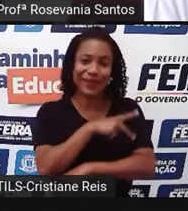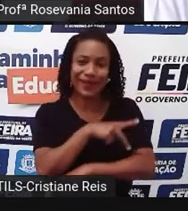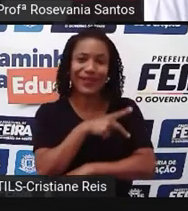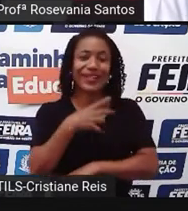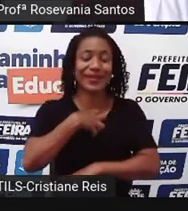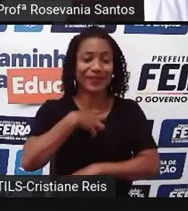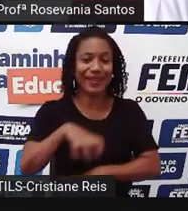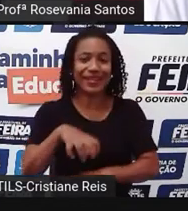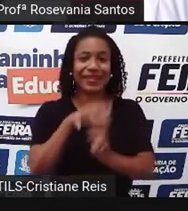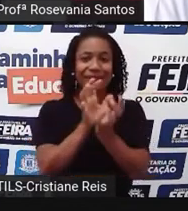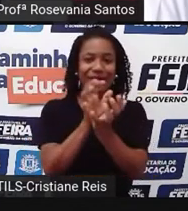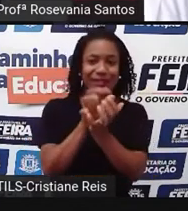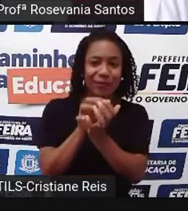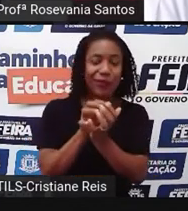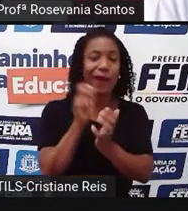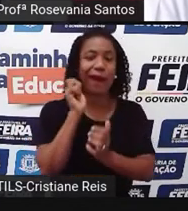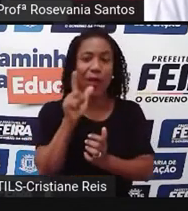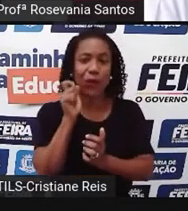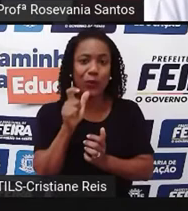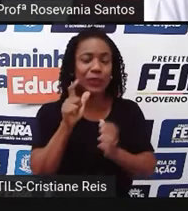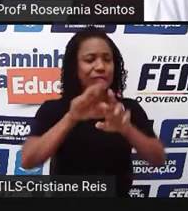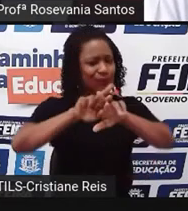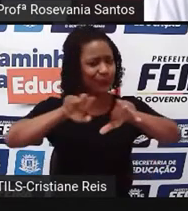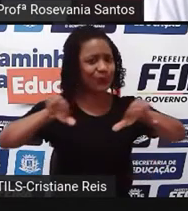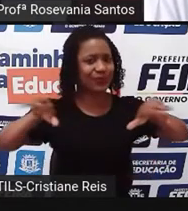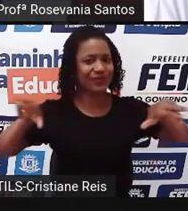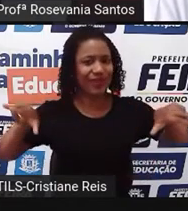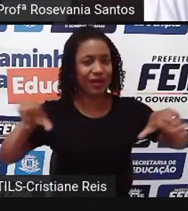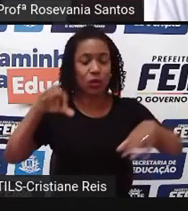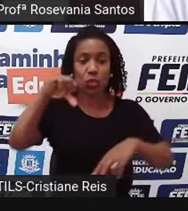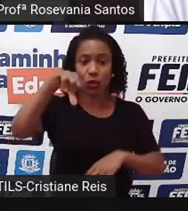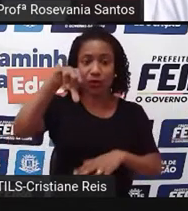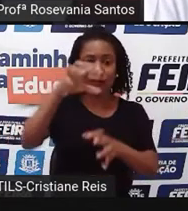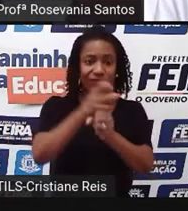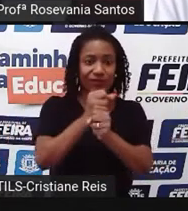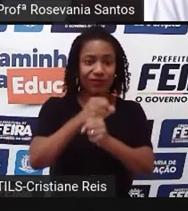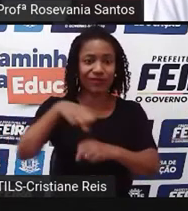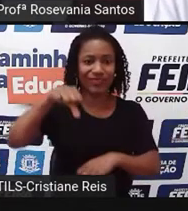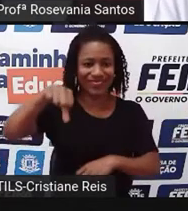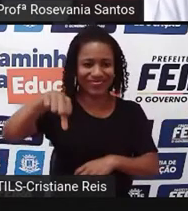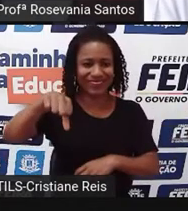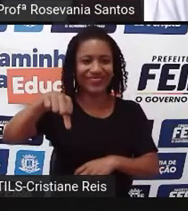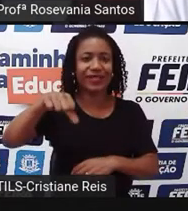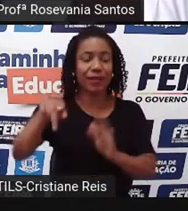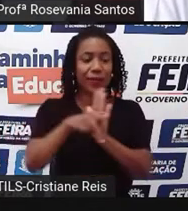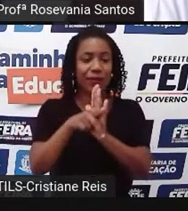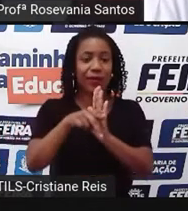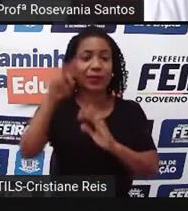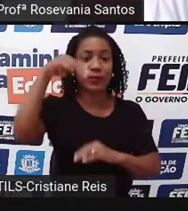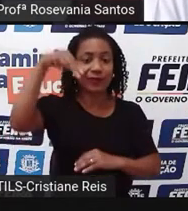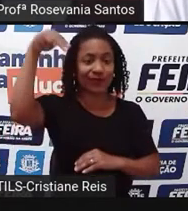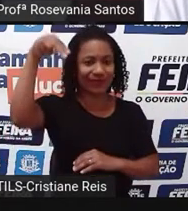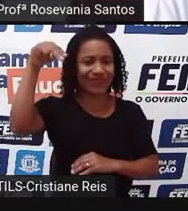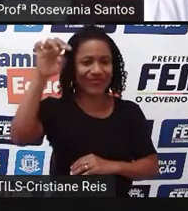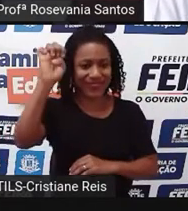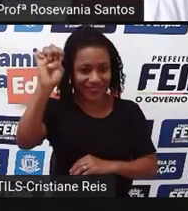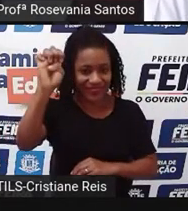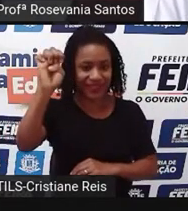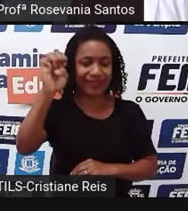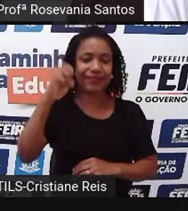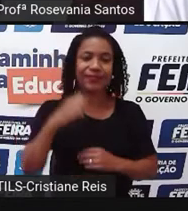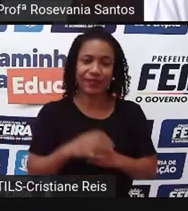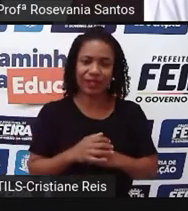a Bahia, compõem esses nove estados da região nordeste brasileira. Então possuem uma grande